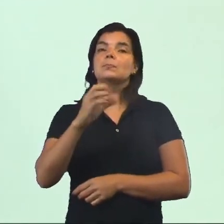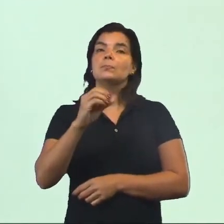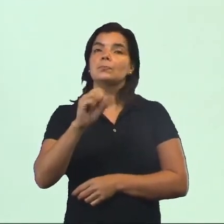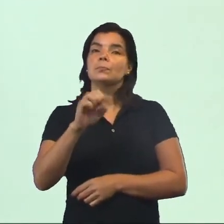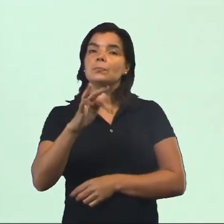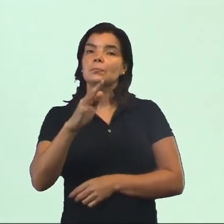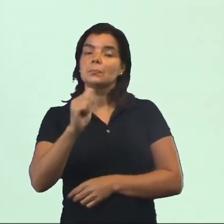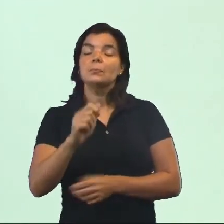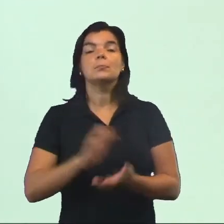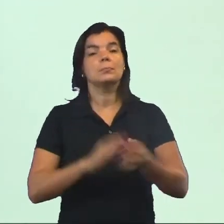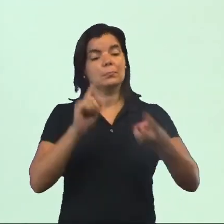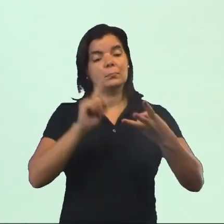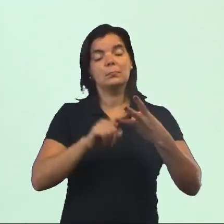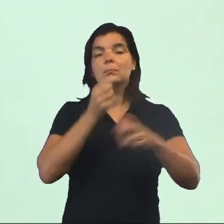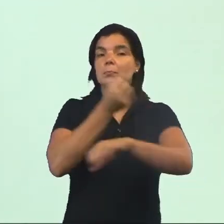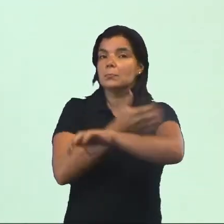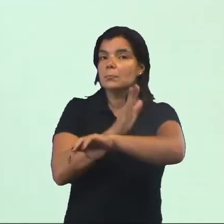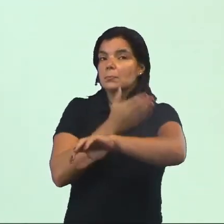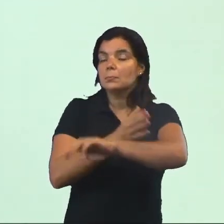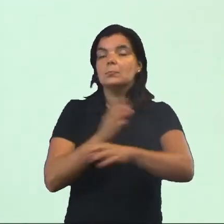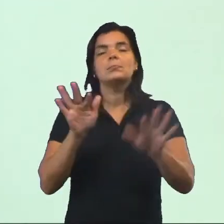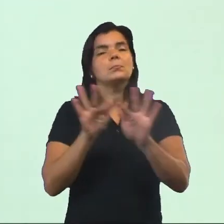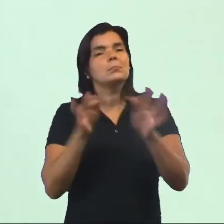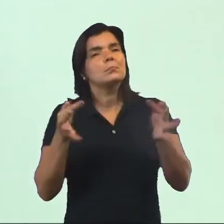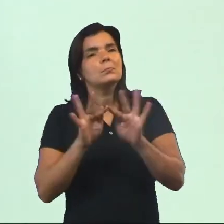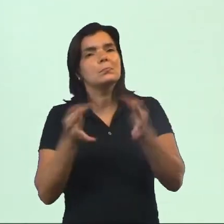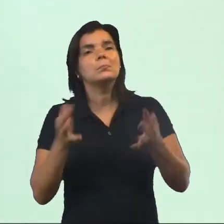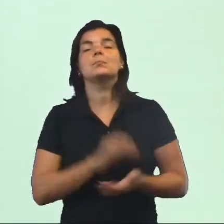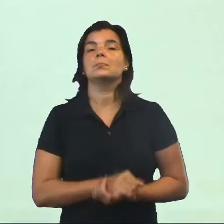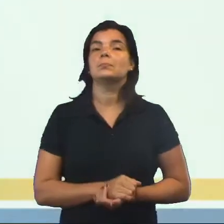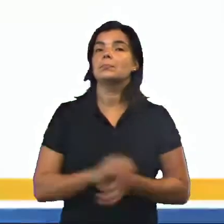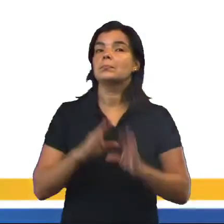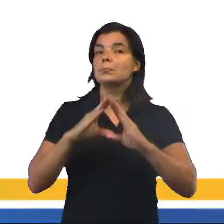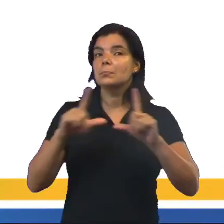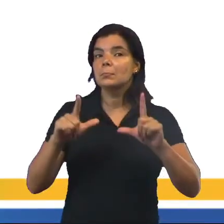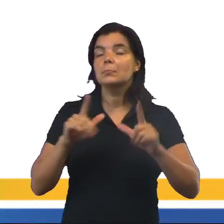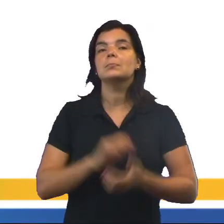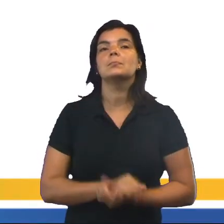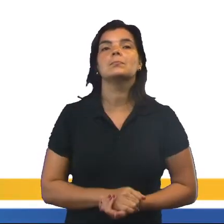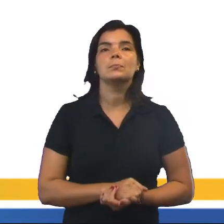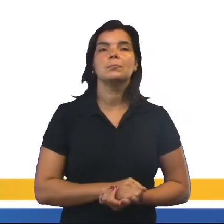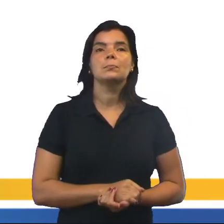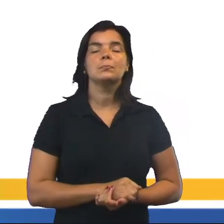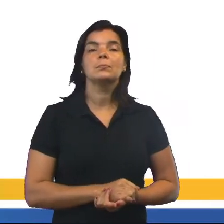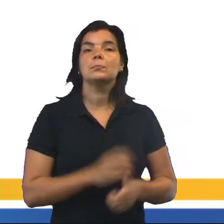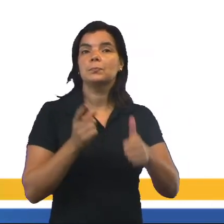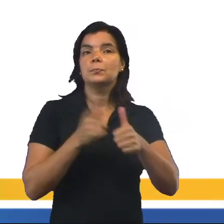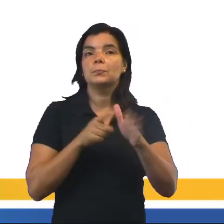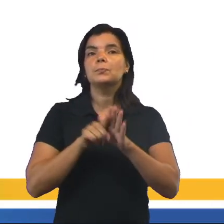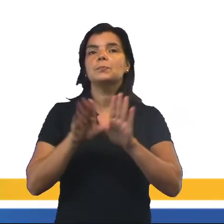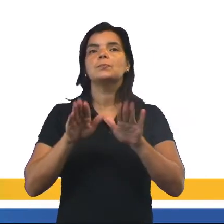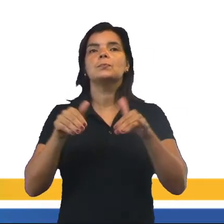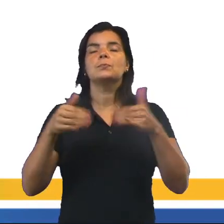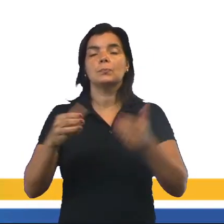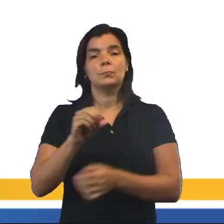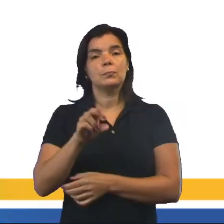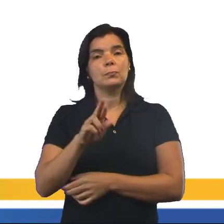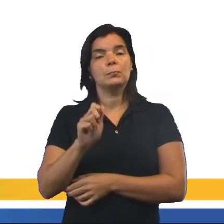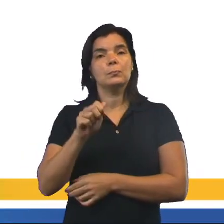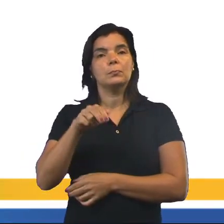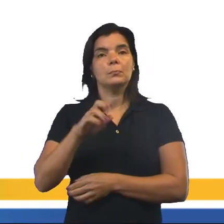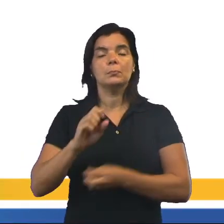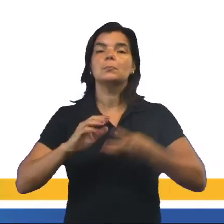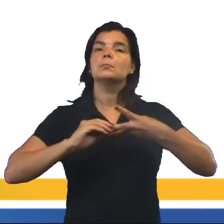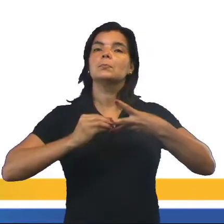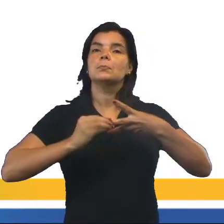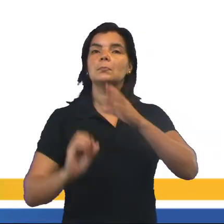Partindo agora para o nosso exercitando, tá bom? Três questões bem simples, tá? Bem objetivas. Questão número 1. Em qual organela celular